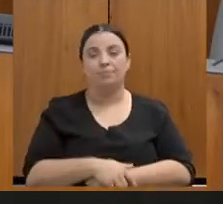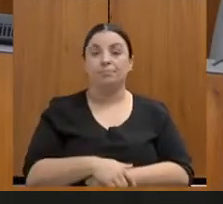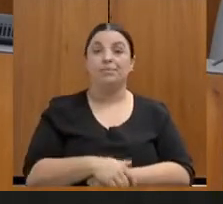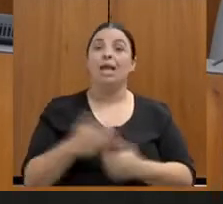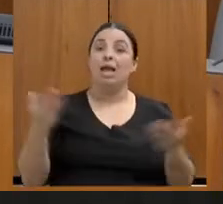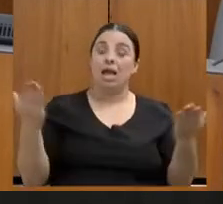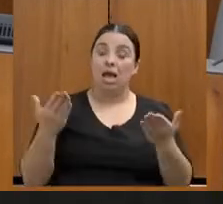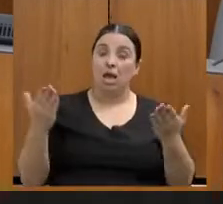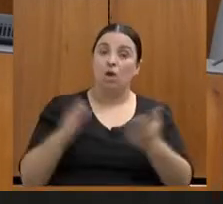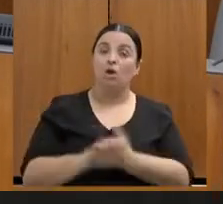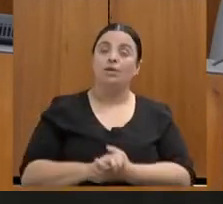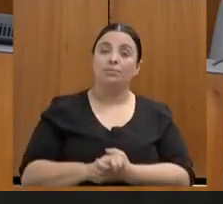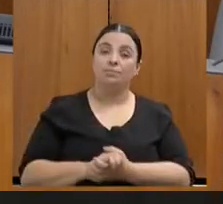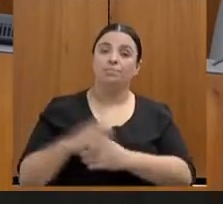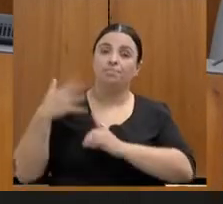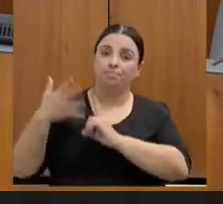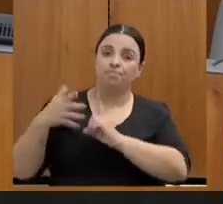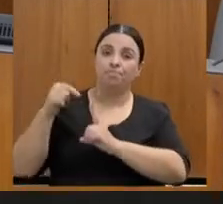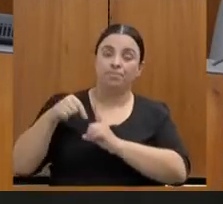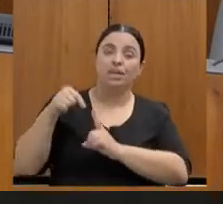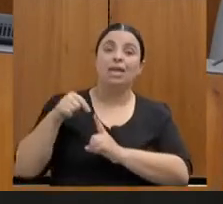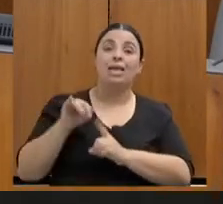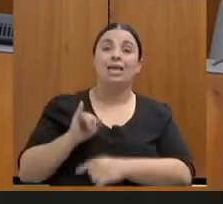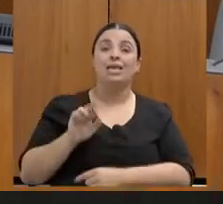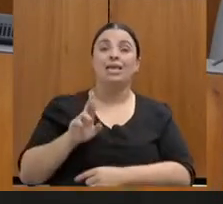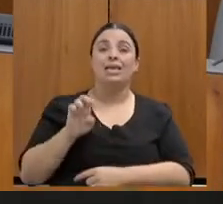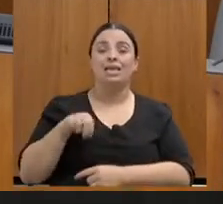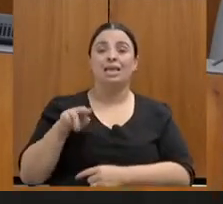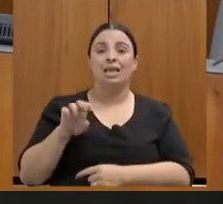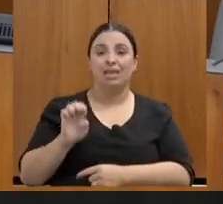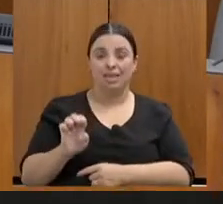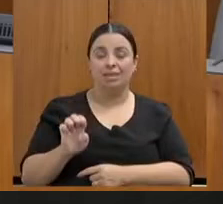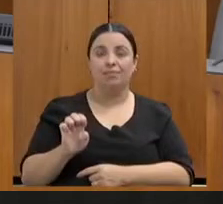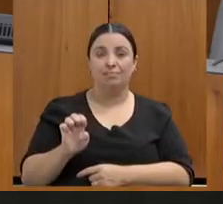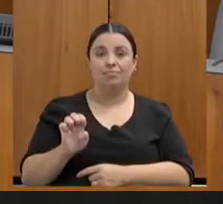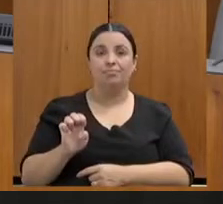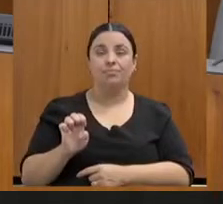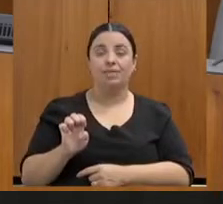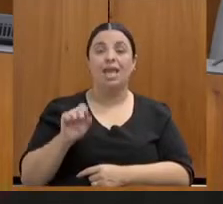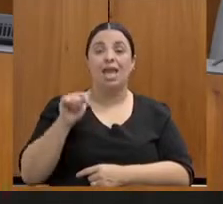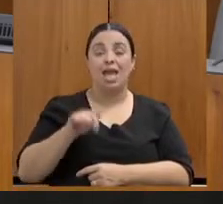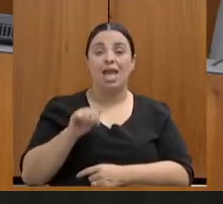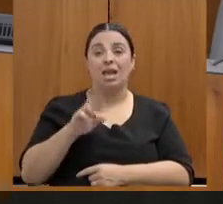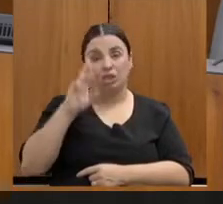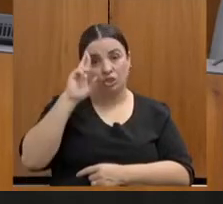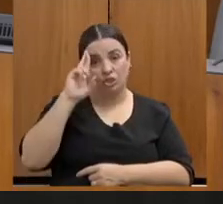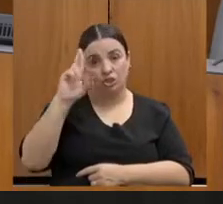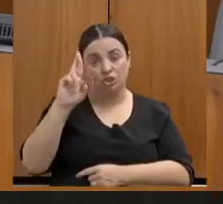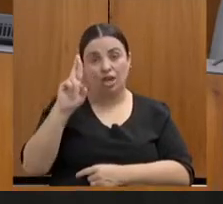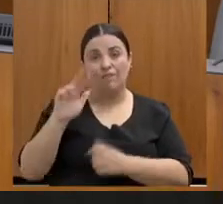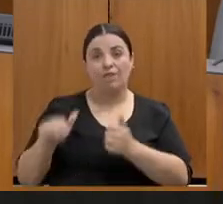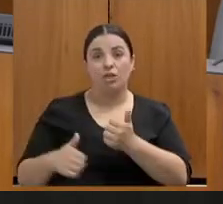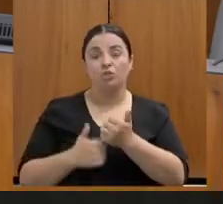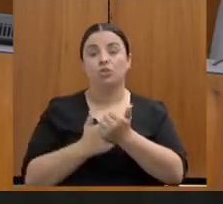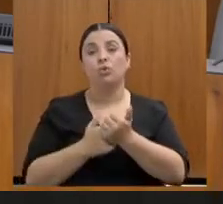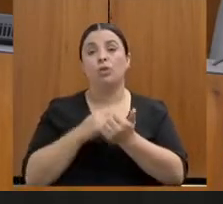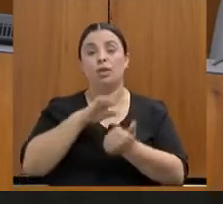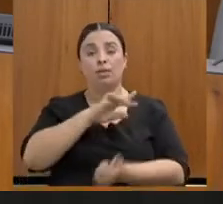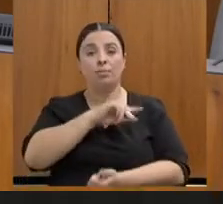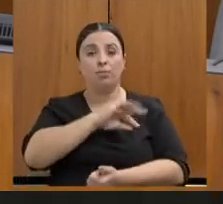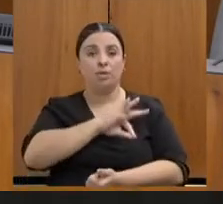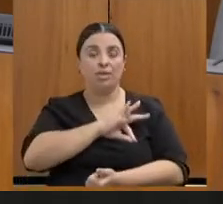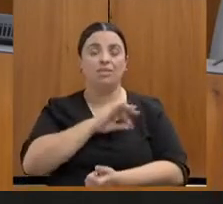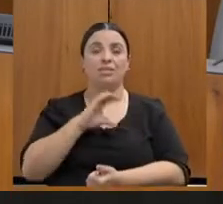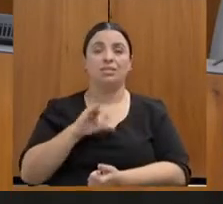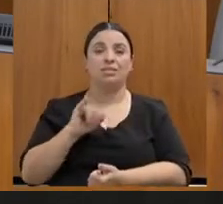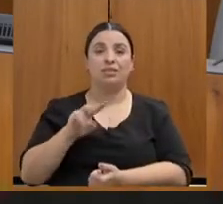ouviremos a senhora Irene Angélica Franco e Silvia Leroy, chefe adjunta da Polícia Civil do Estado de Minas Gerais e